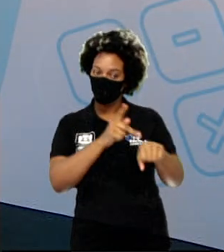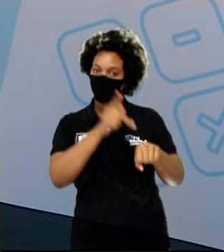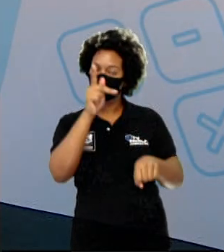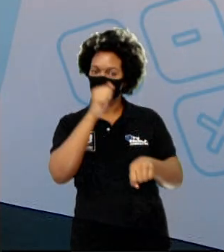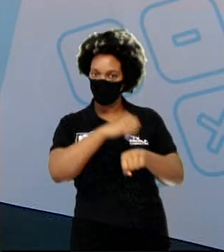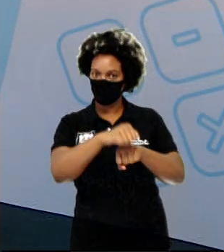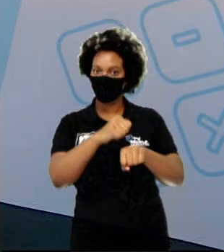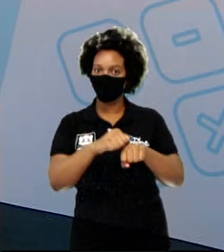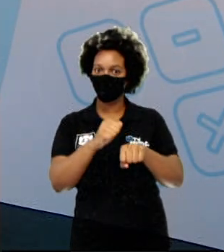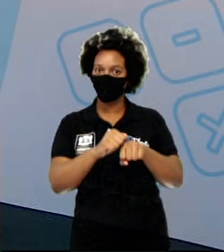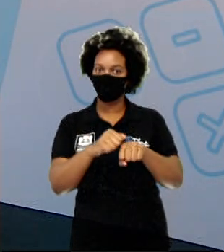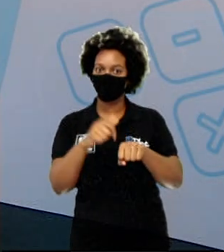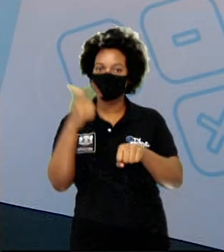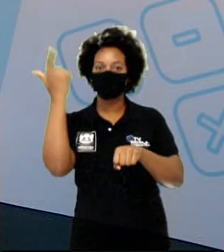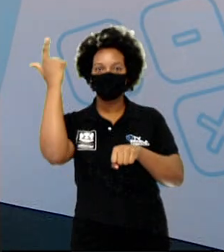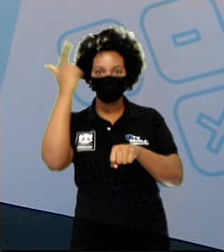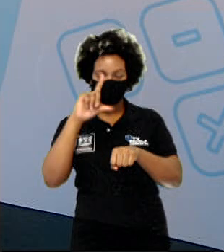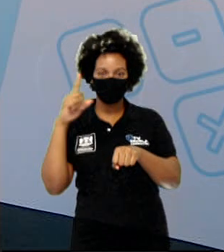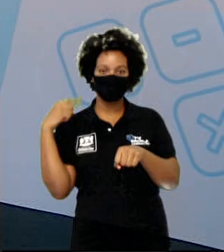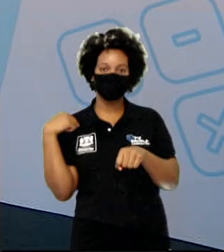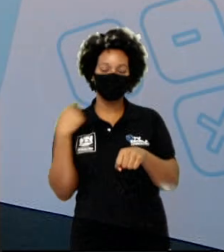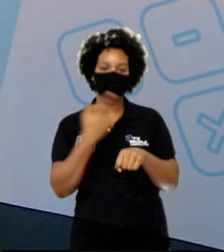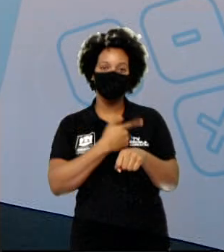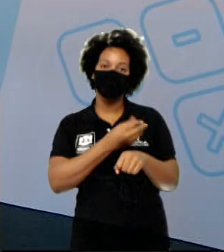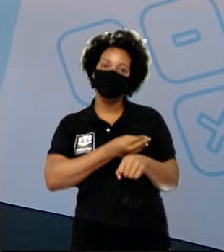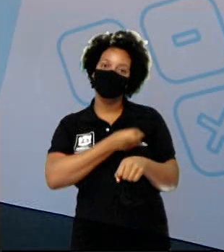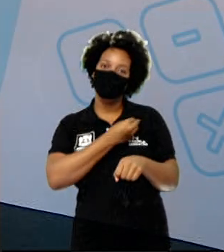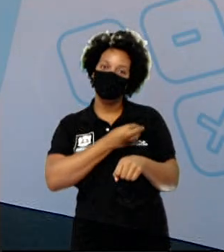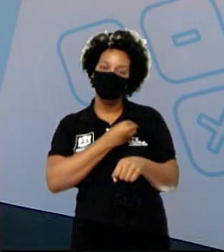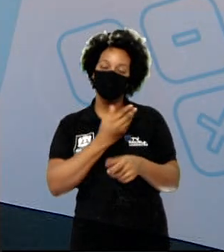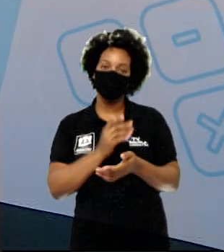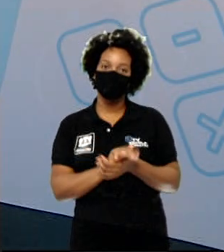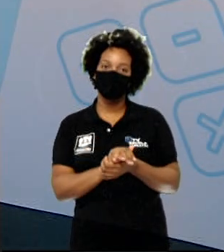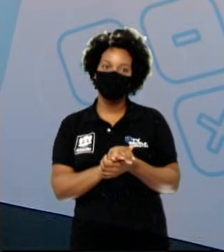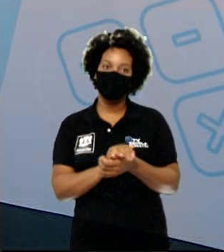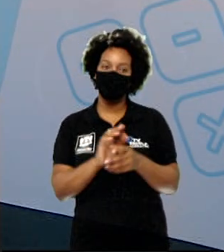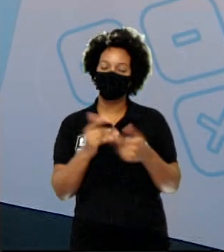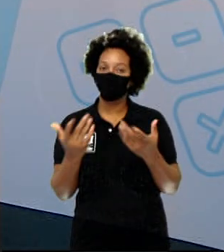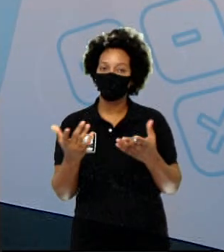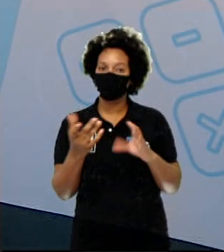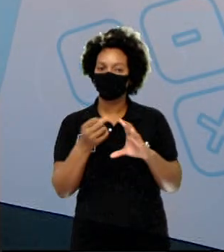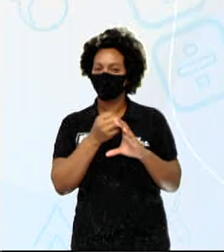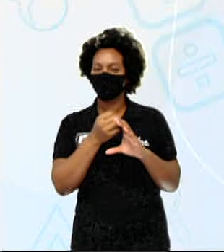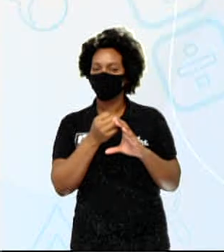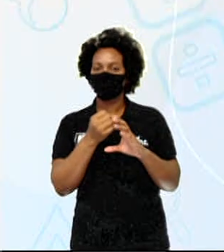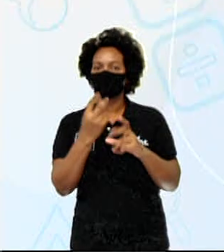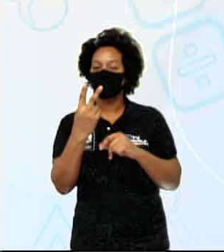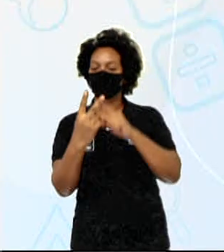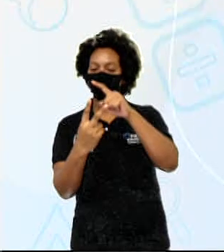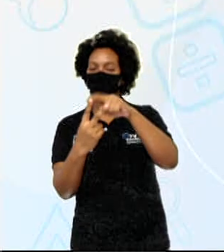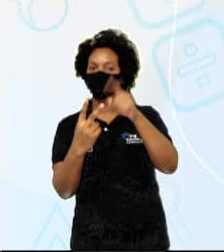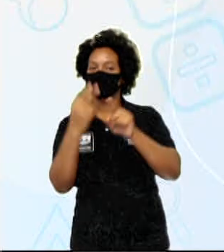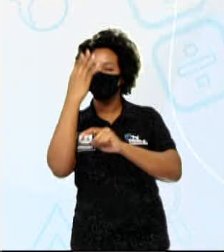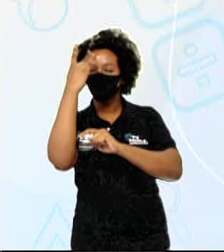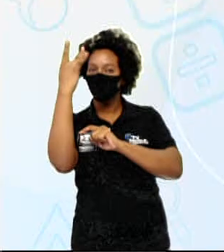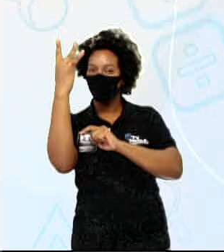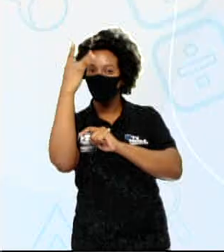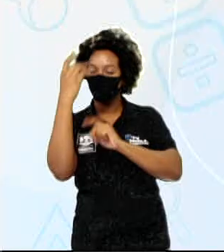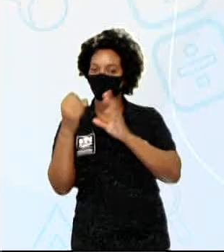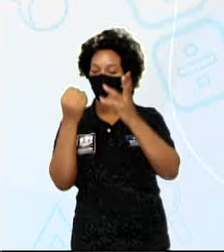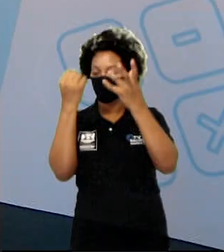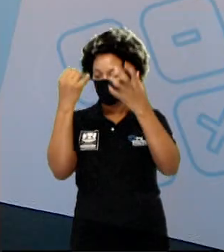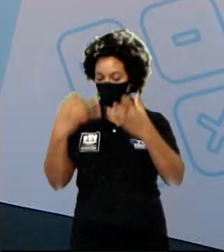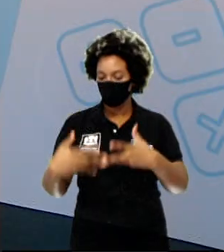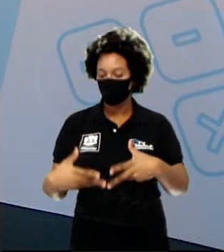sobrevivência humana se torna possível. E quais as duas teorias que explicam a origem dos seres vivos?